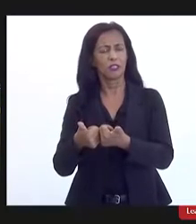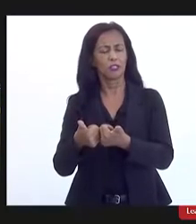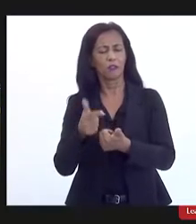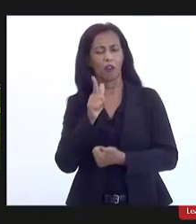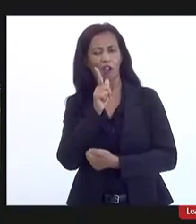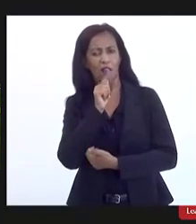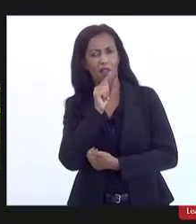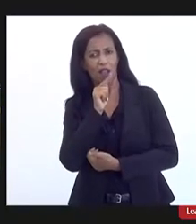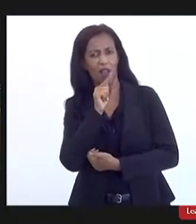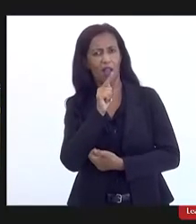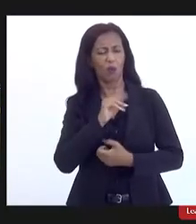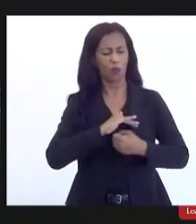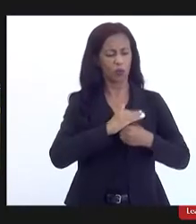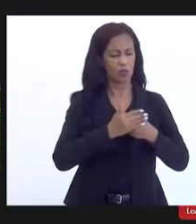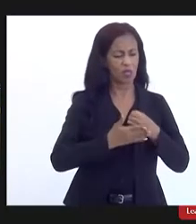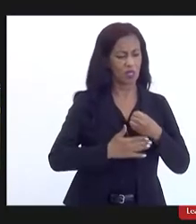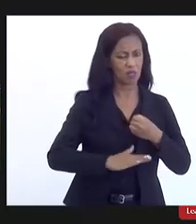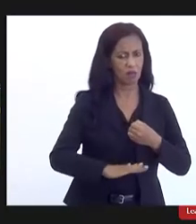salinamento básico